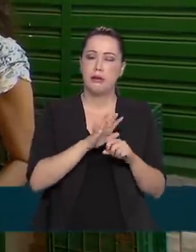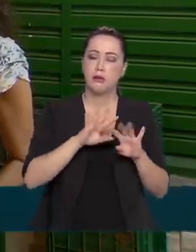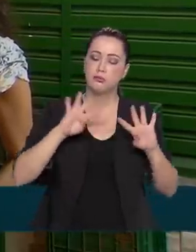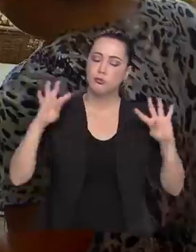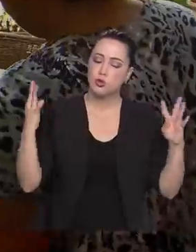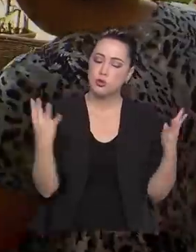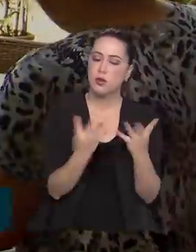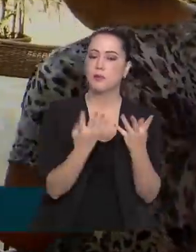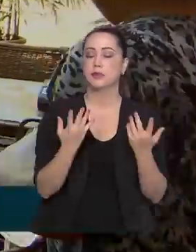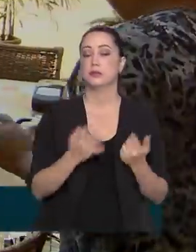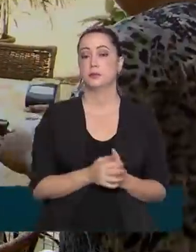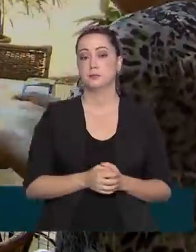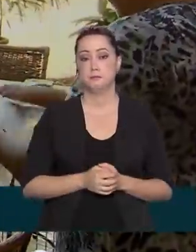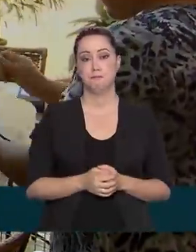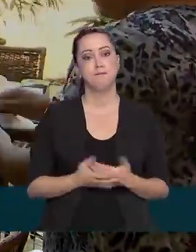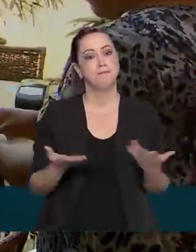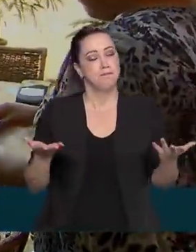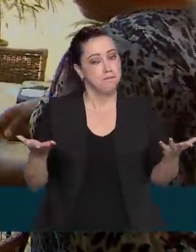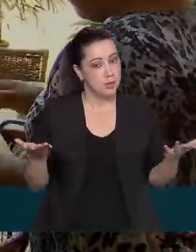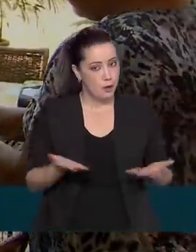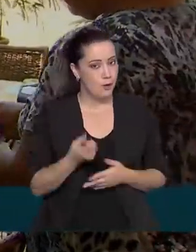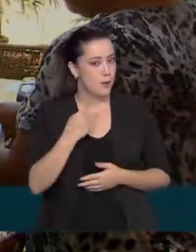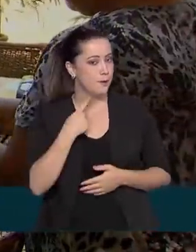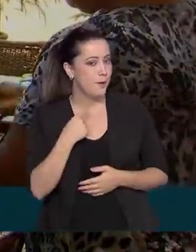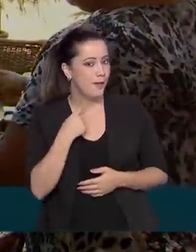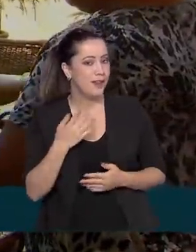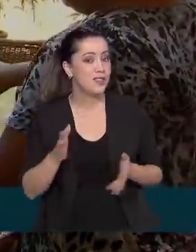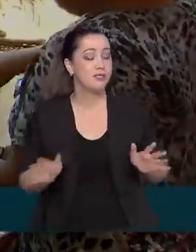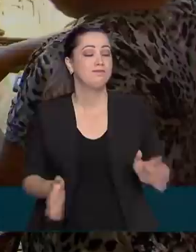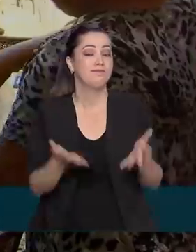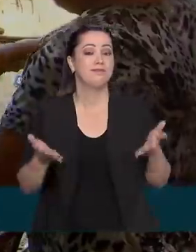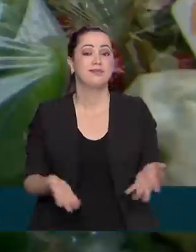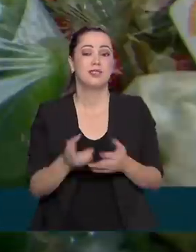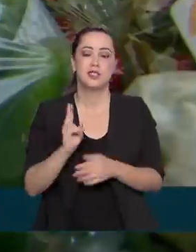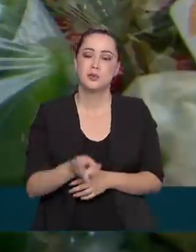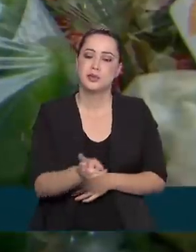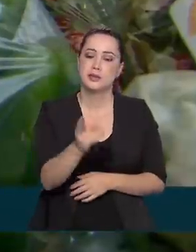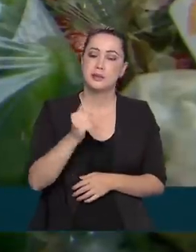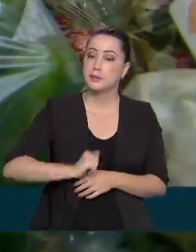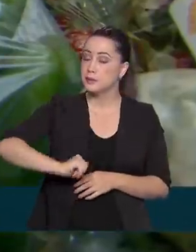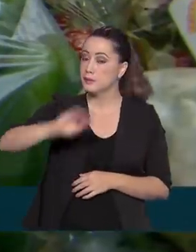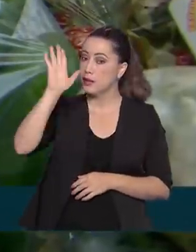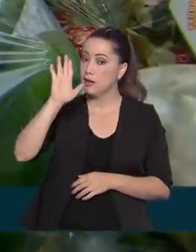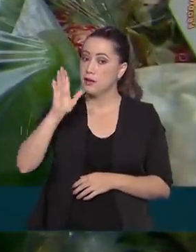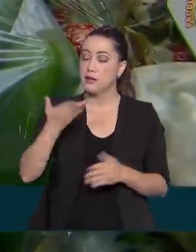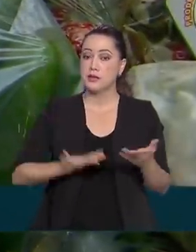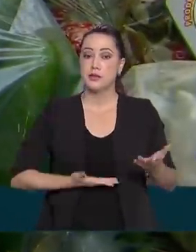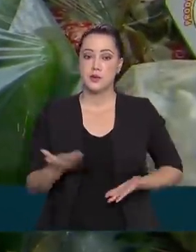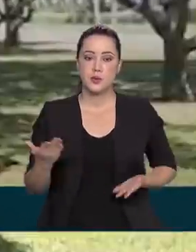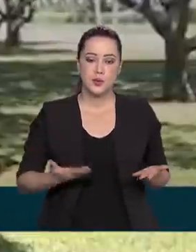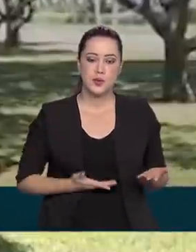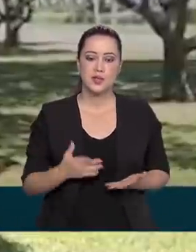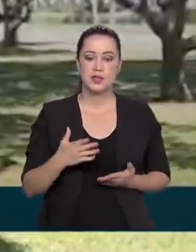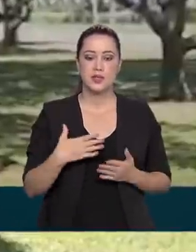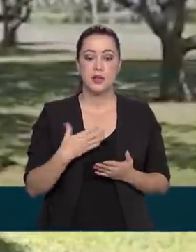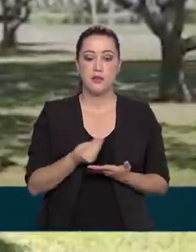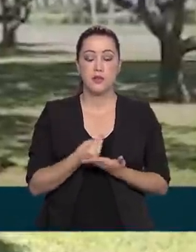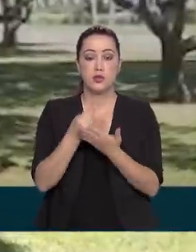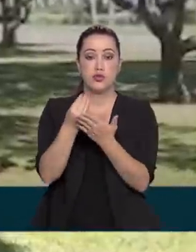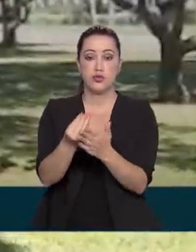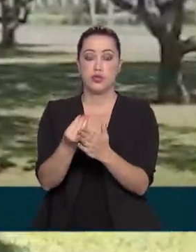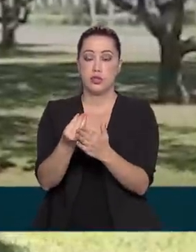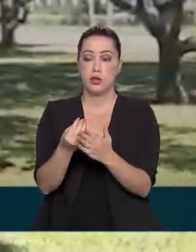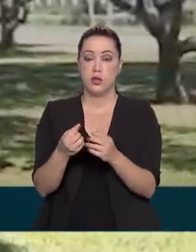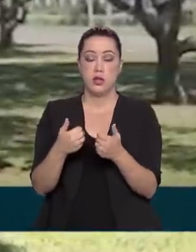social. E a intenção é estimular cada vez mais o serviço de teleentregas. Essa